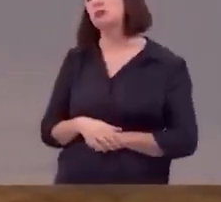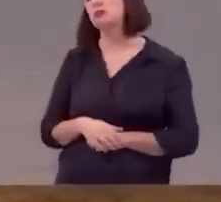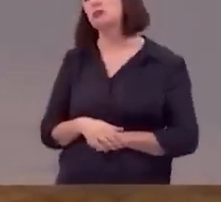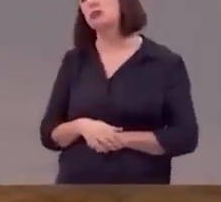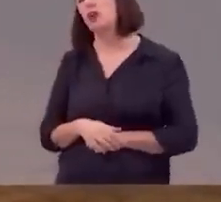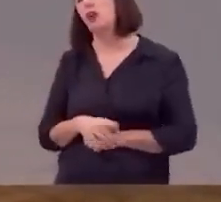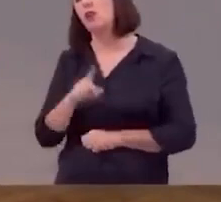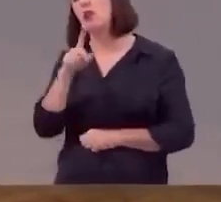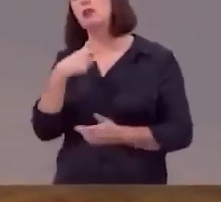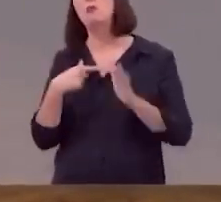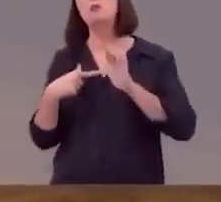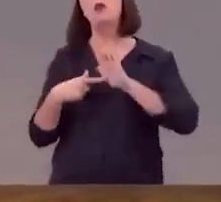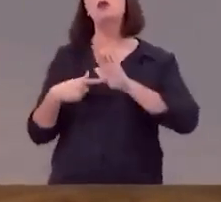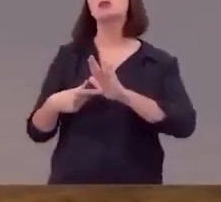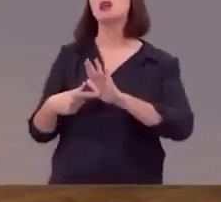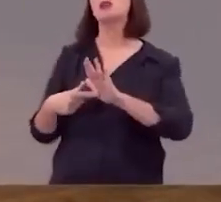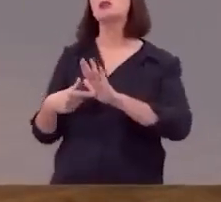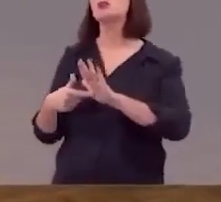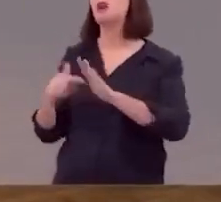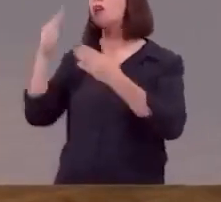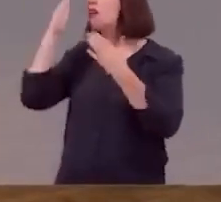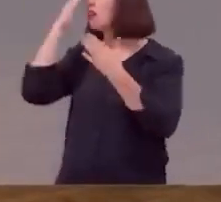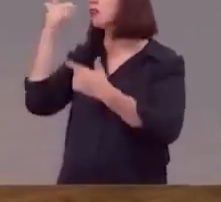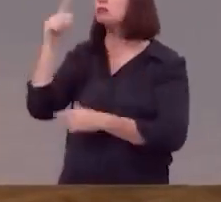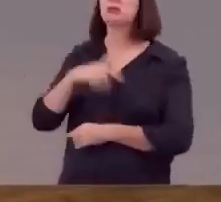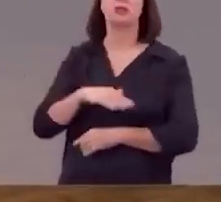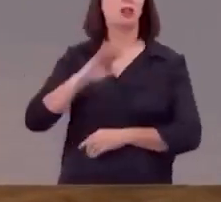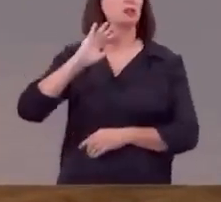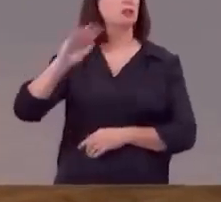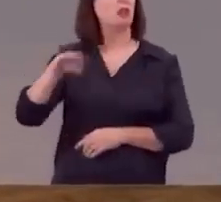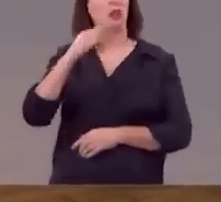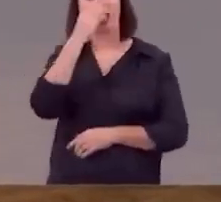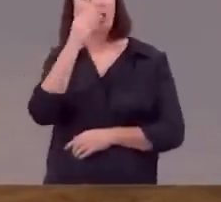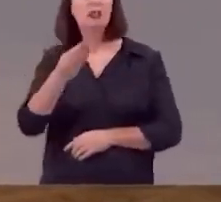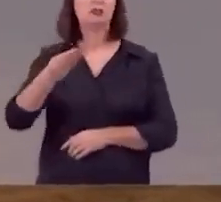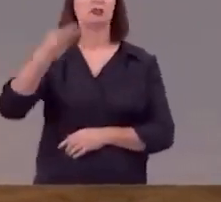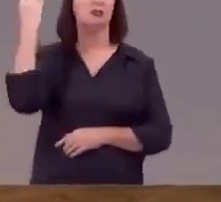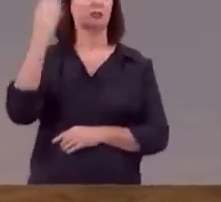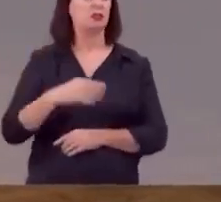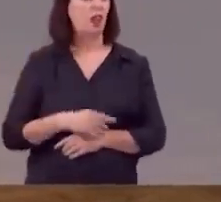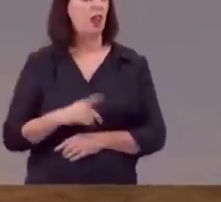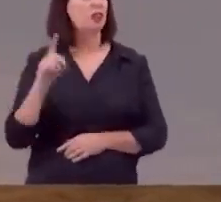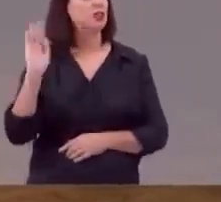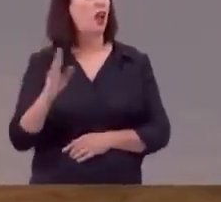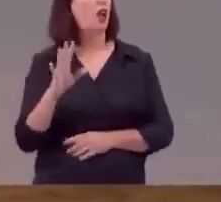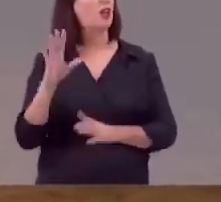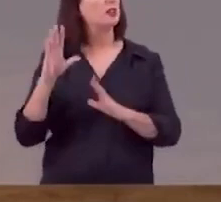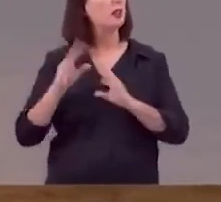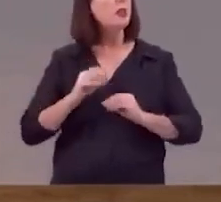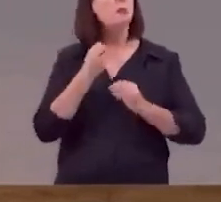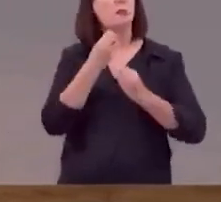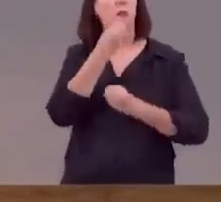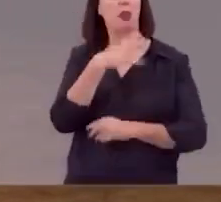ou você tem demonstrado ingratidão não reconhecendo o bem que já recebeu